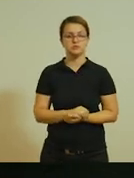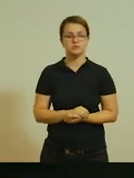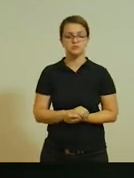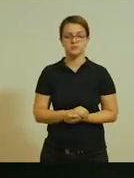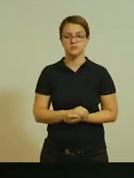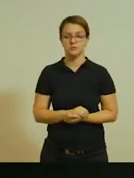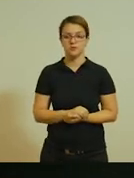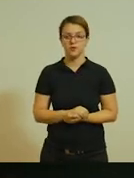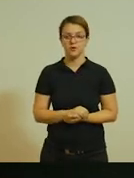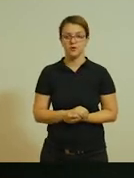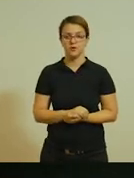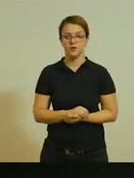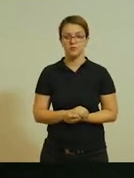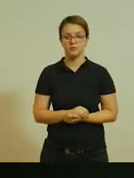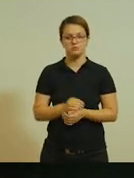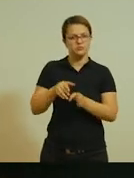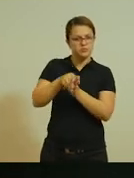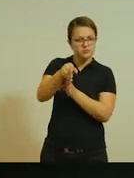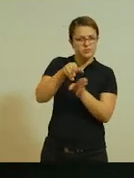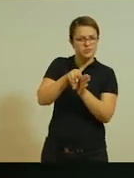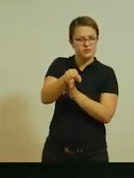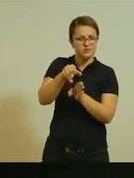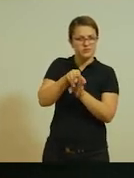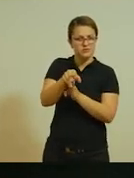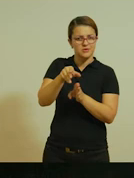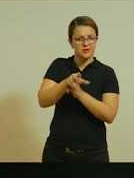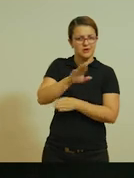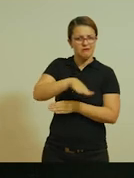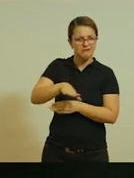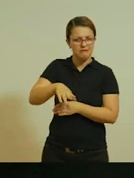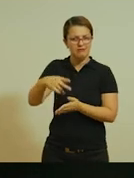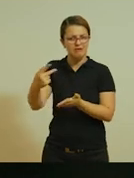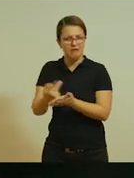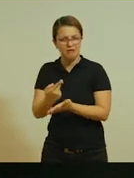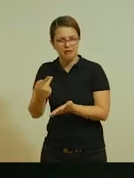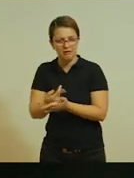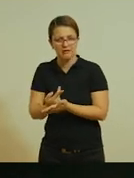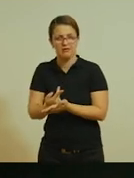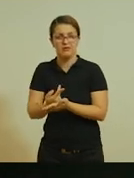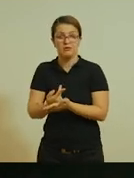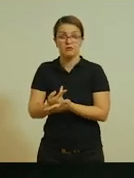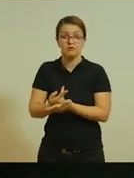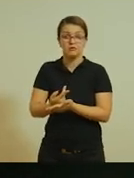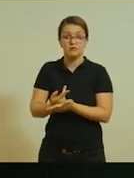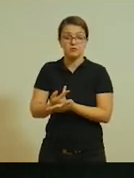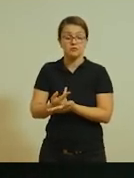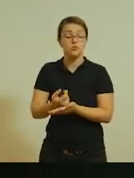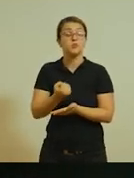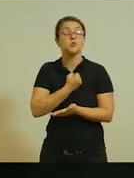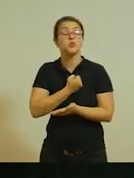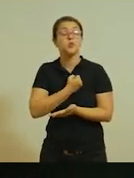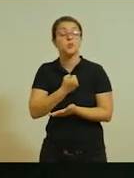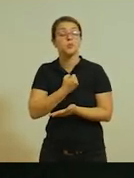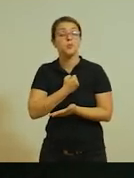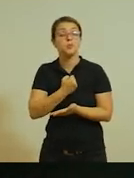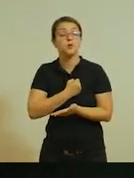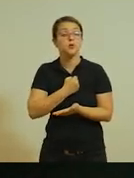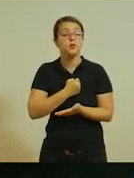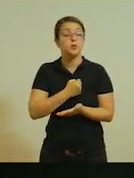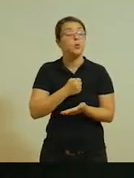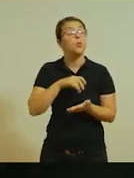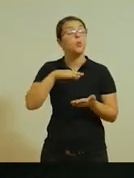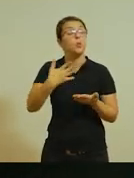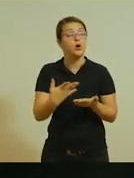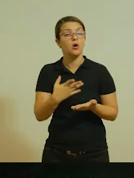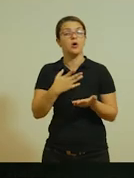Tá? E dessa maneira, vocês vão orientando, caso a criança erre, pergunte para a criança, leia um número e que conte